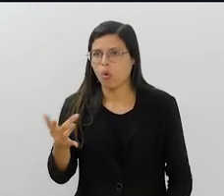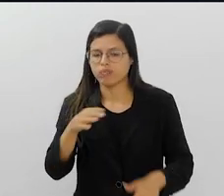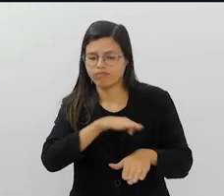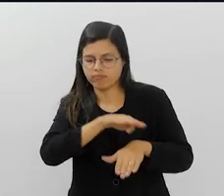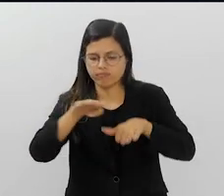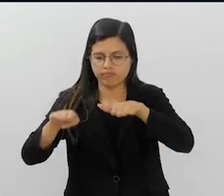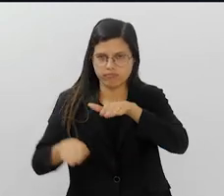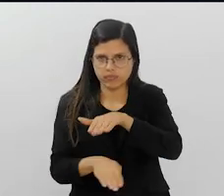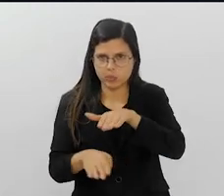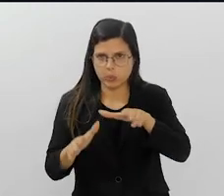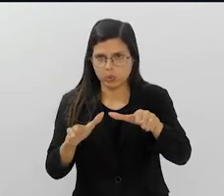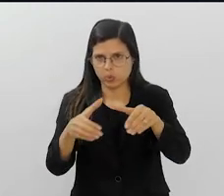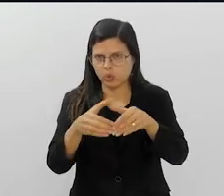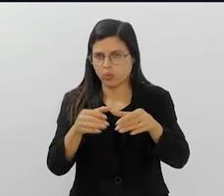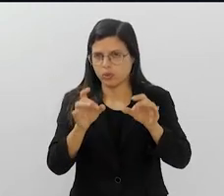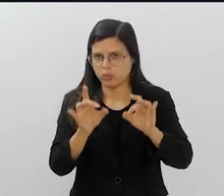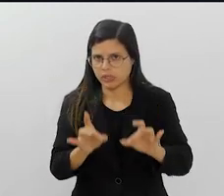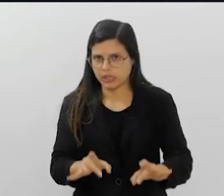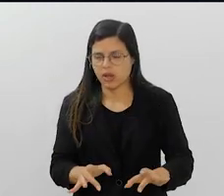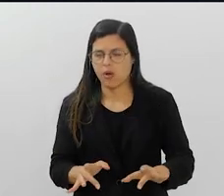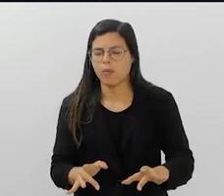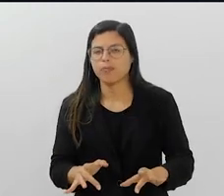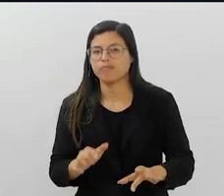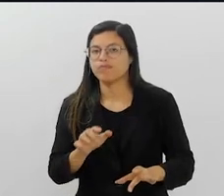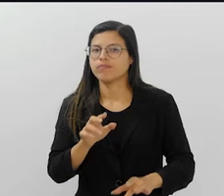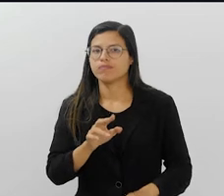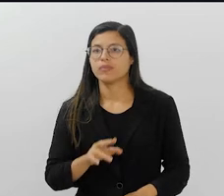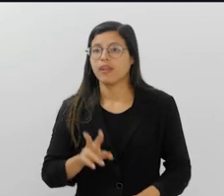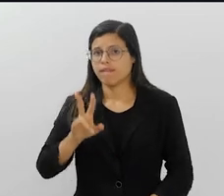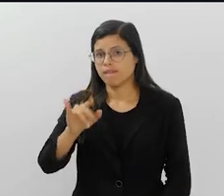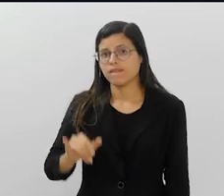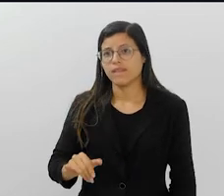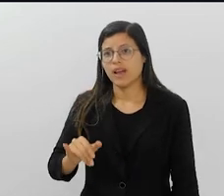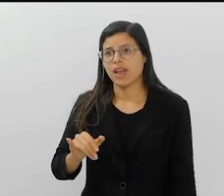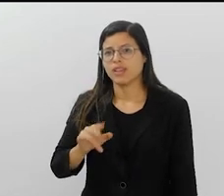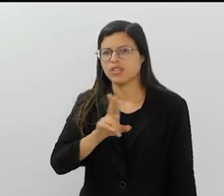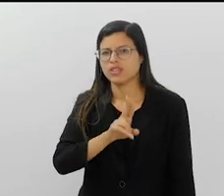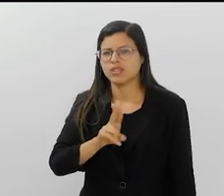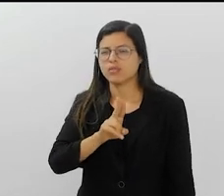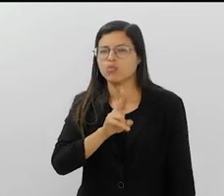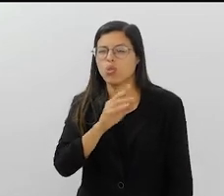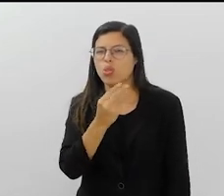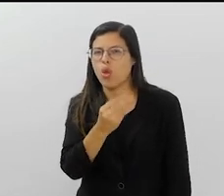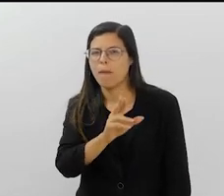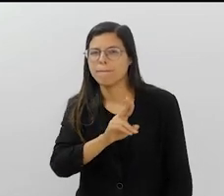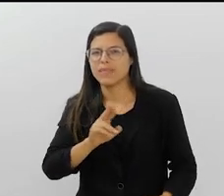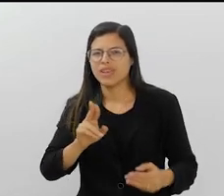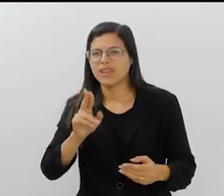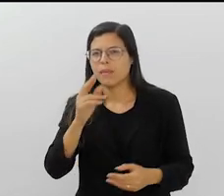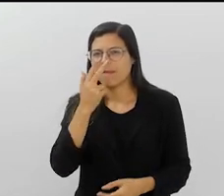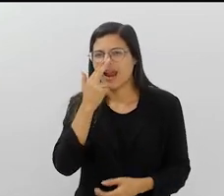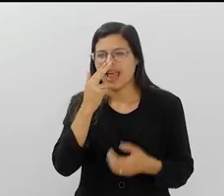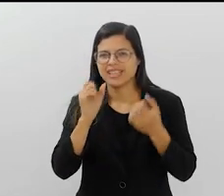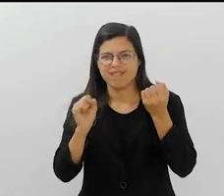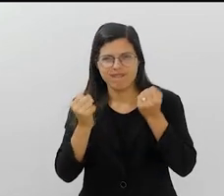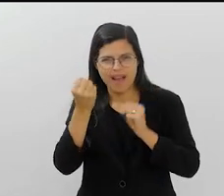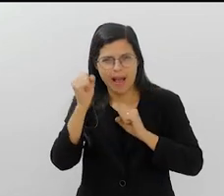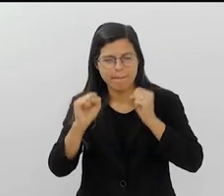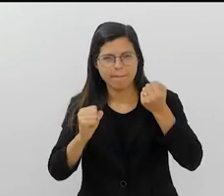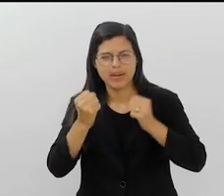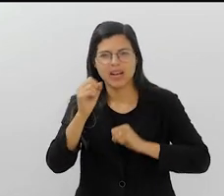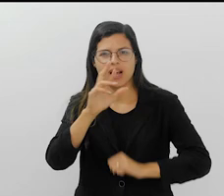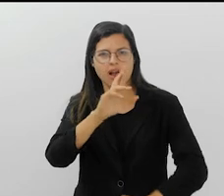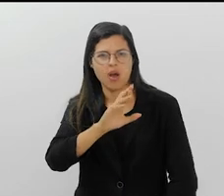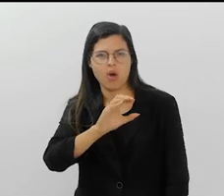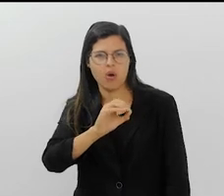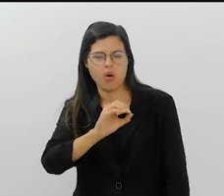série que está abaixo do grupo especial. Isso. E aí vai chamar, parece que vai chamar Fábrica do Samba Rosa Magalhães, parece que o nome vai ser esse.